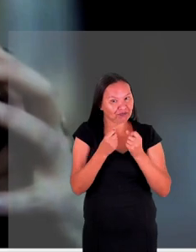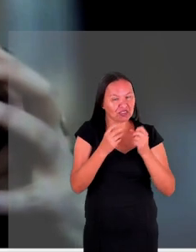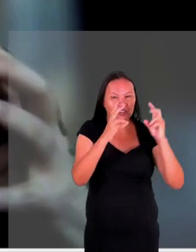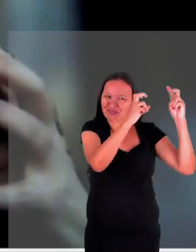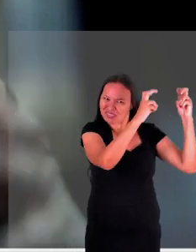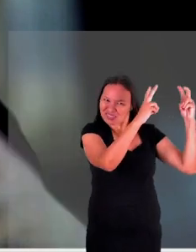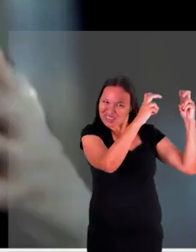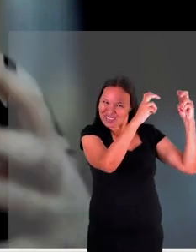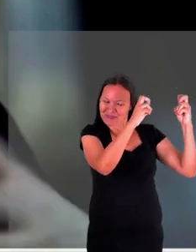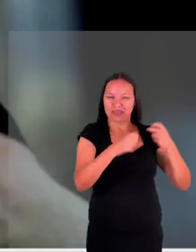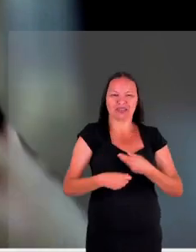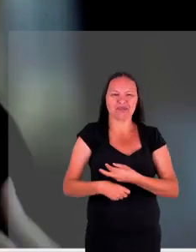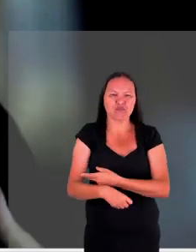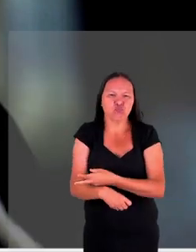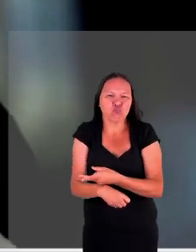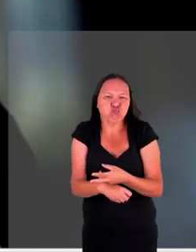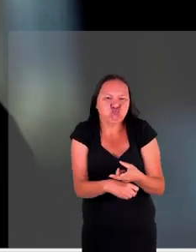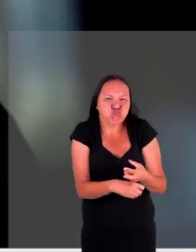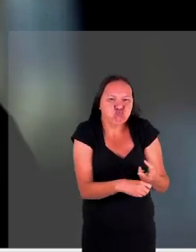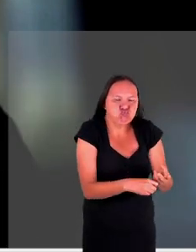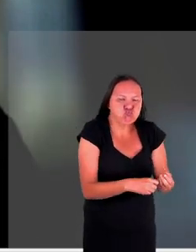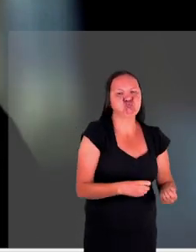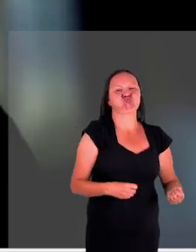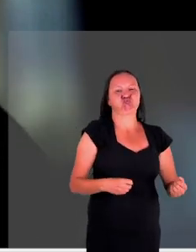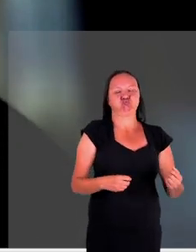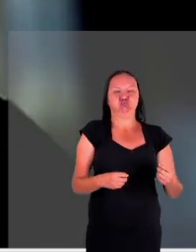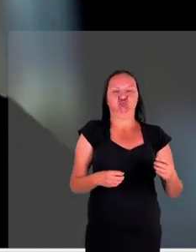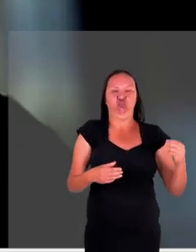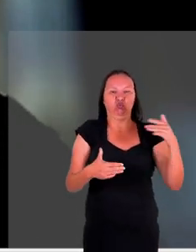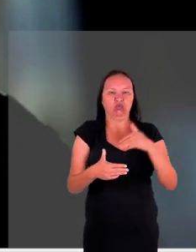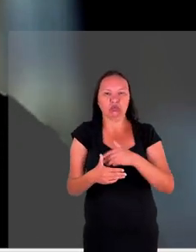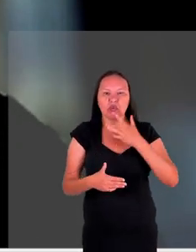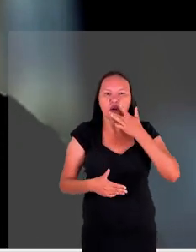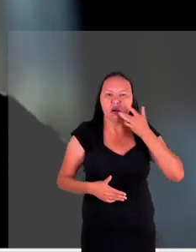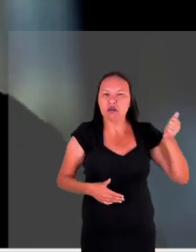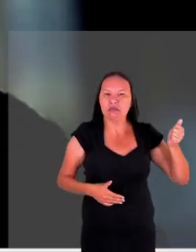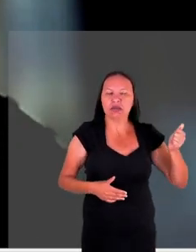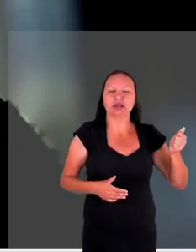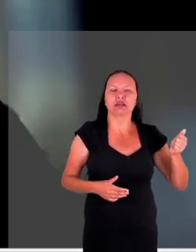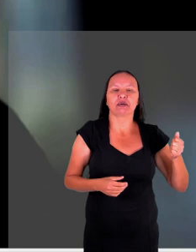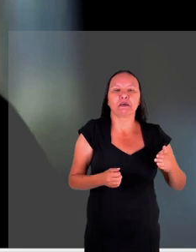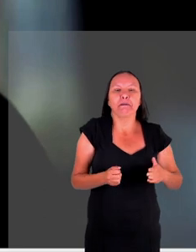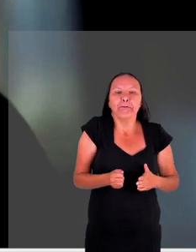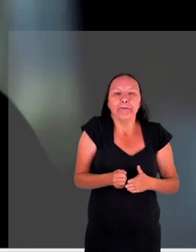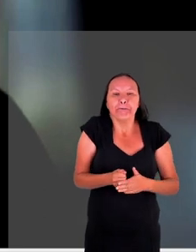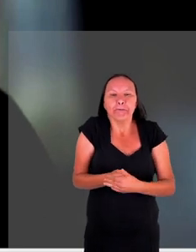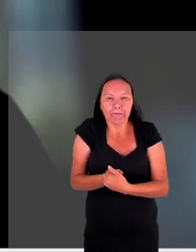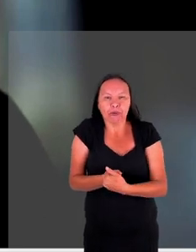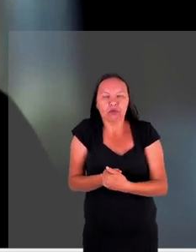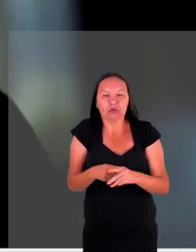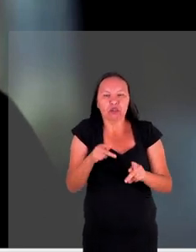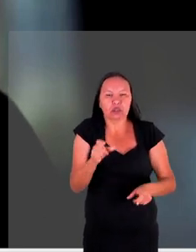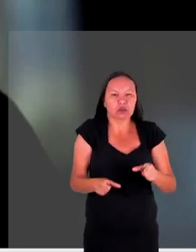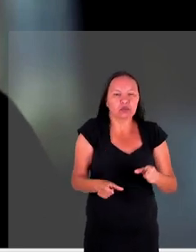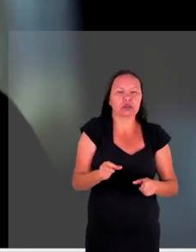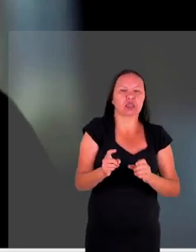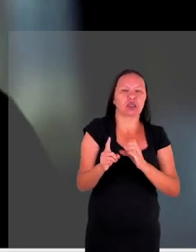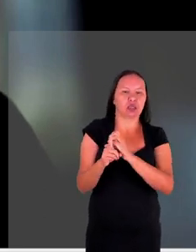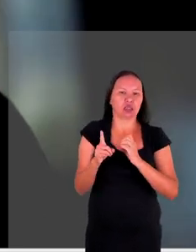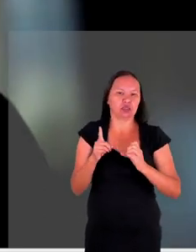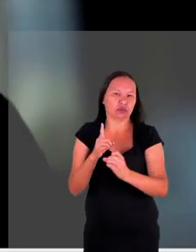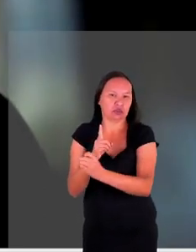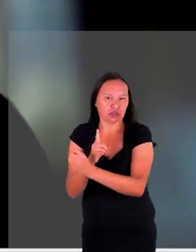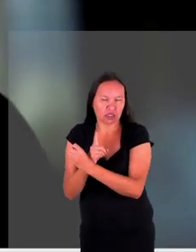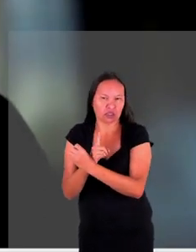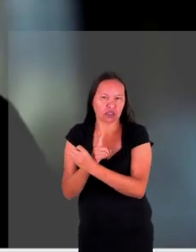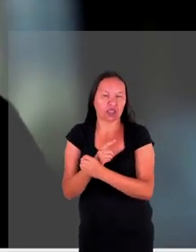fatores e de áreas que tem que ser exploradas para melhor proteger essa população eu agradeço por esse espaço e